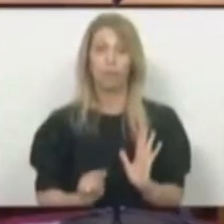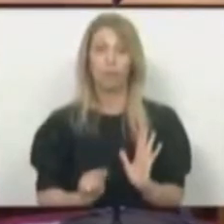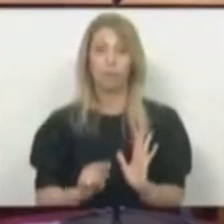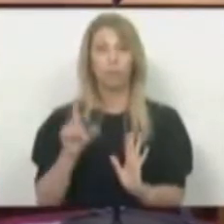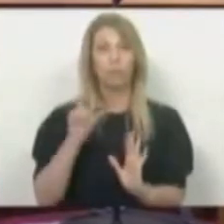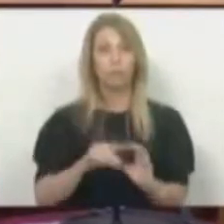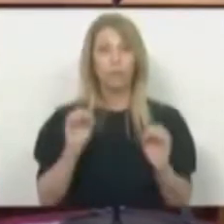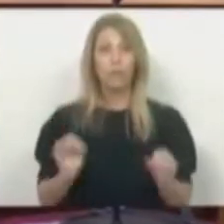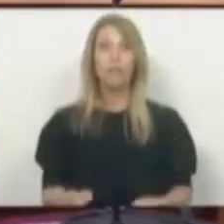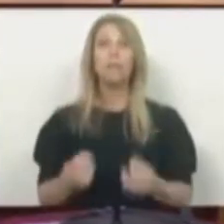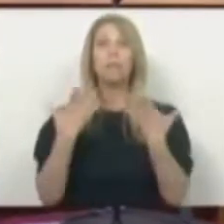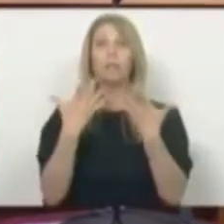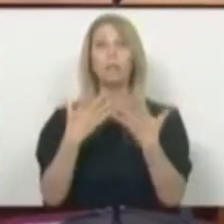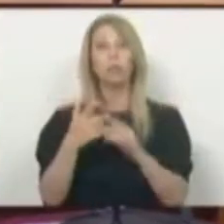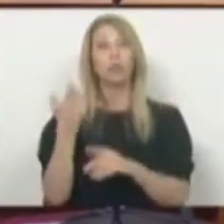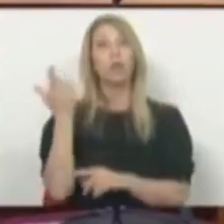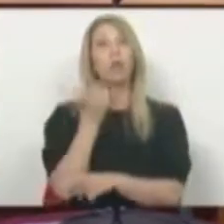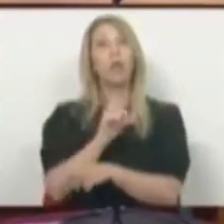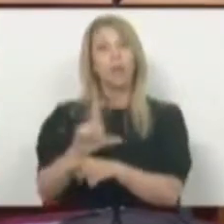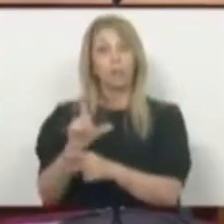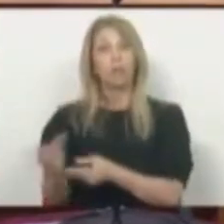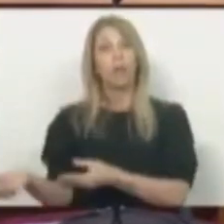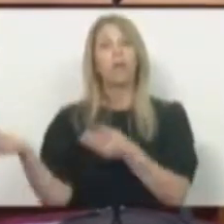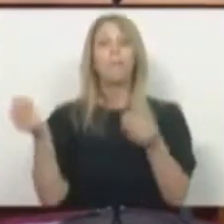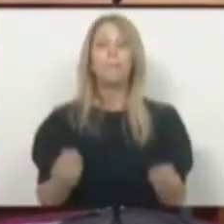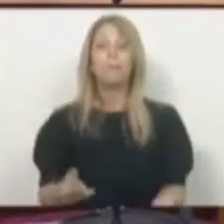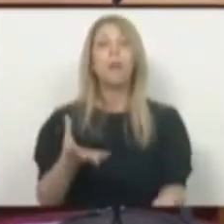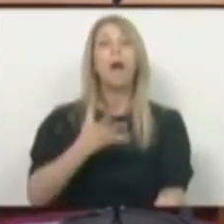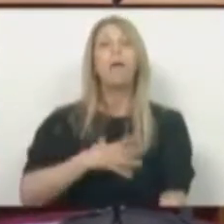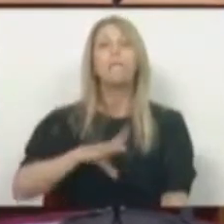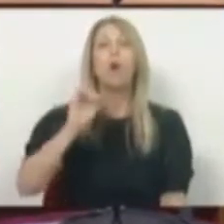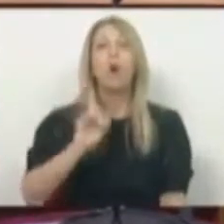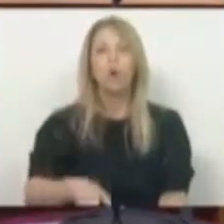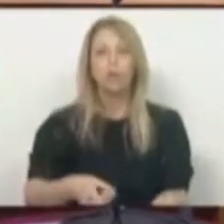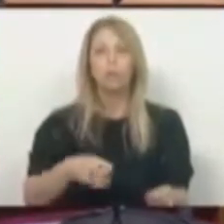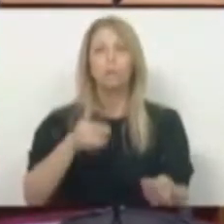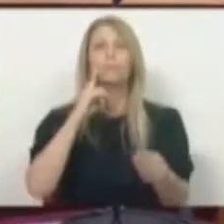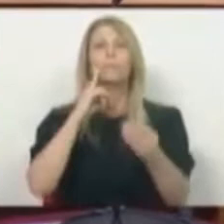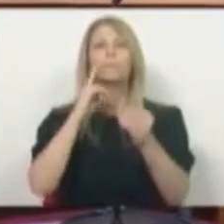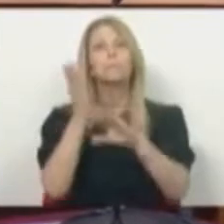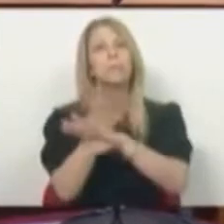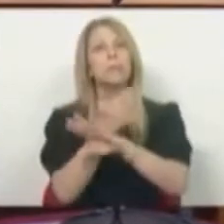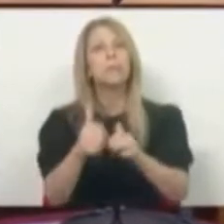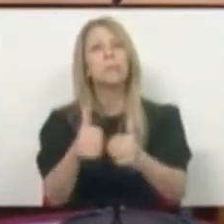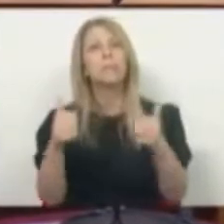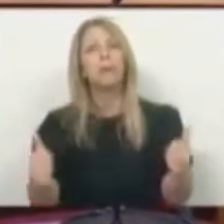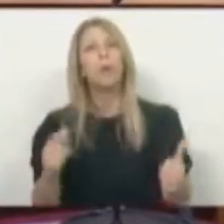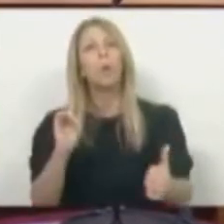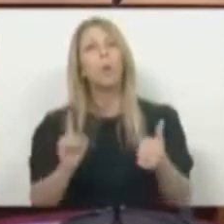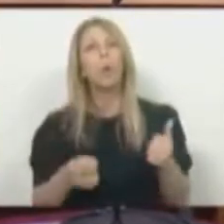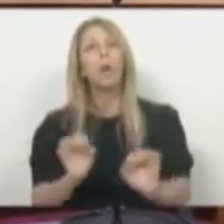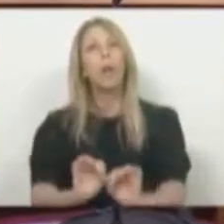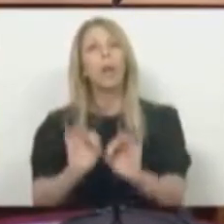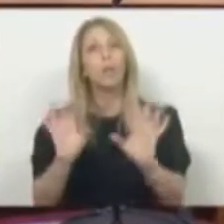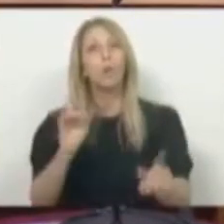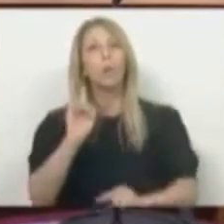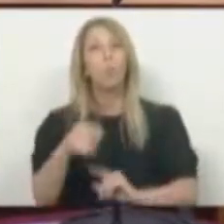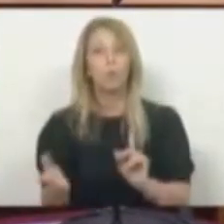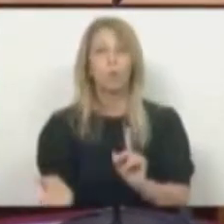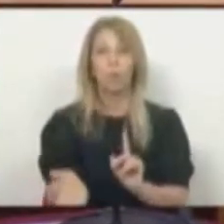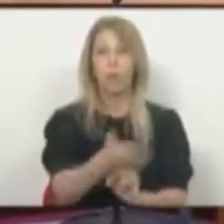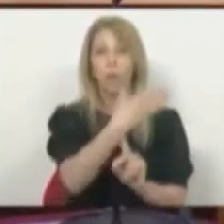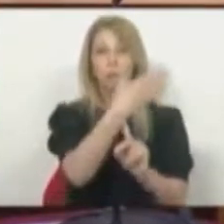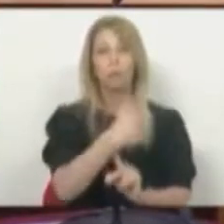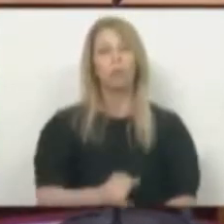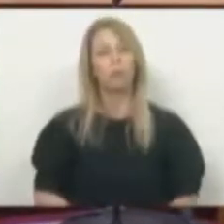iniciativas que o livro apresenta, aquilo que queremos é distinguir claramente o que é nacionalidade e levar a sério uma coisa